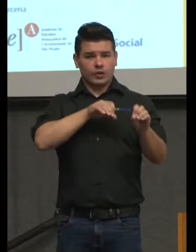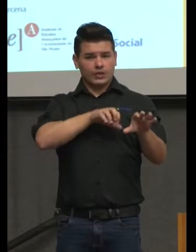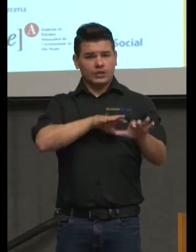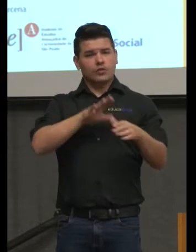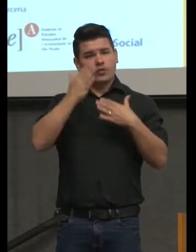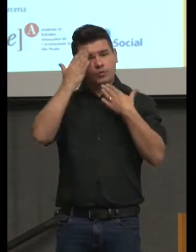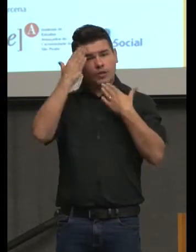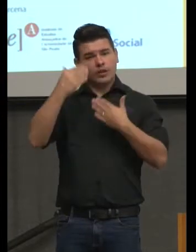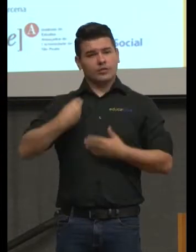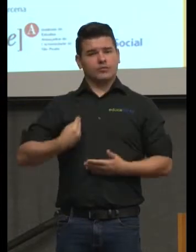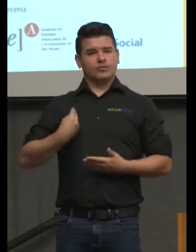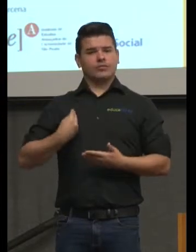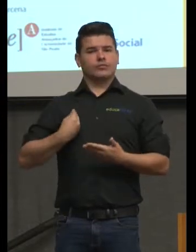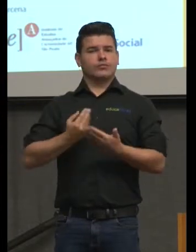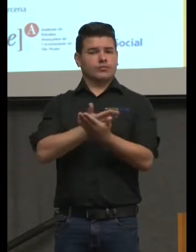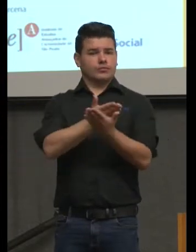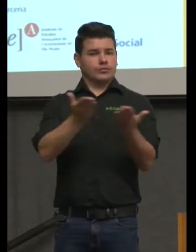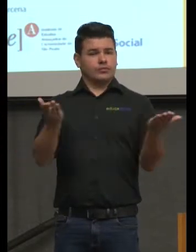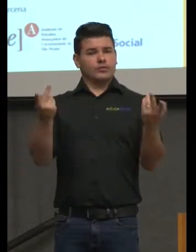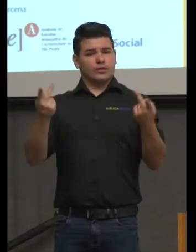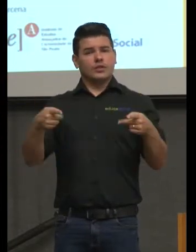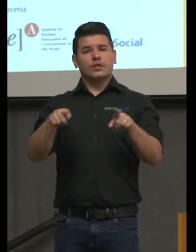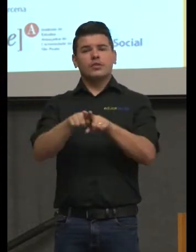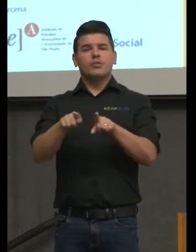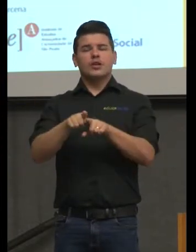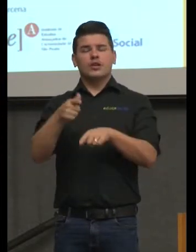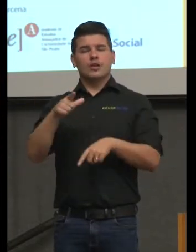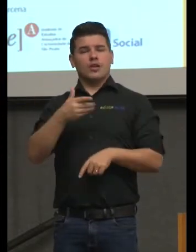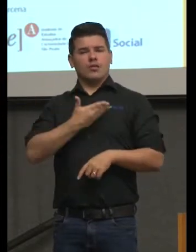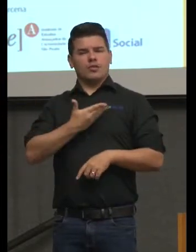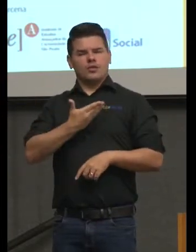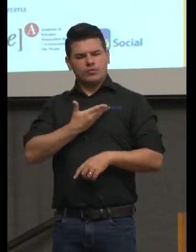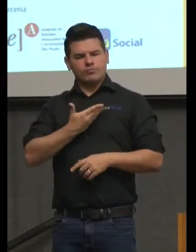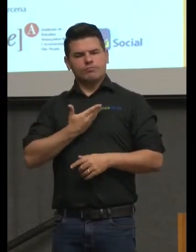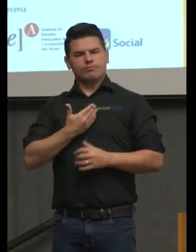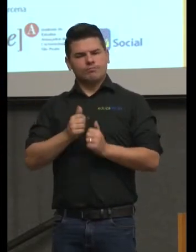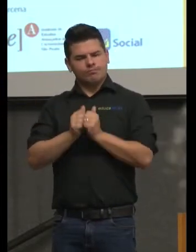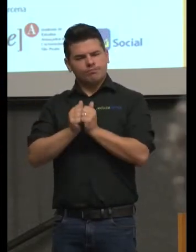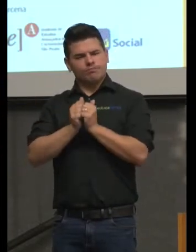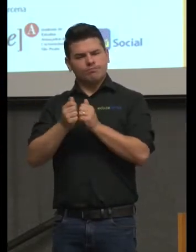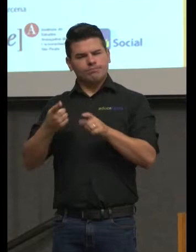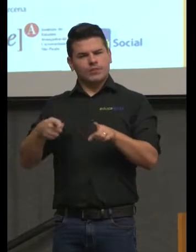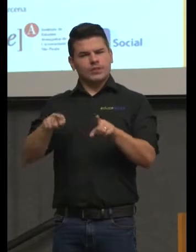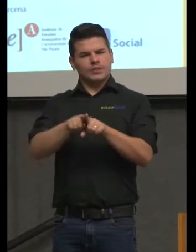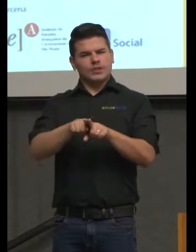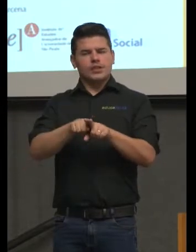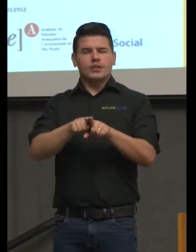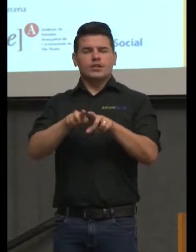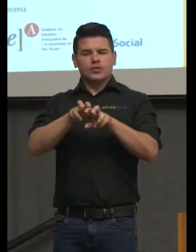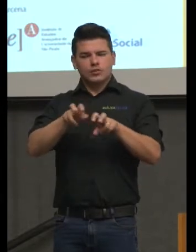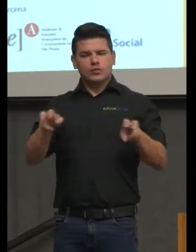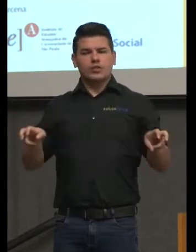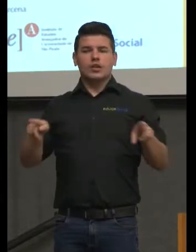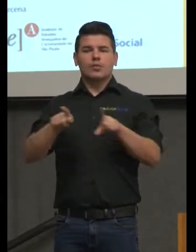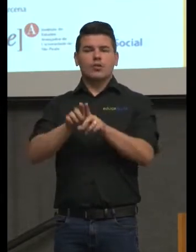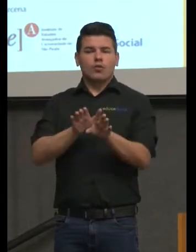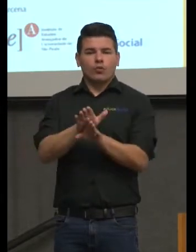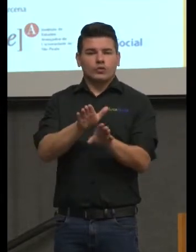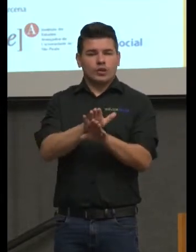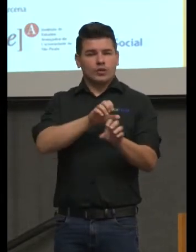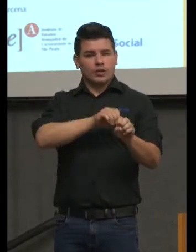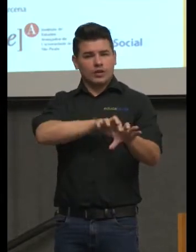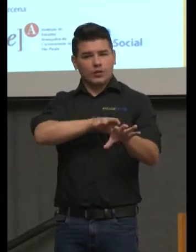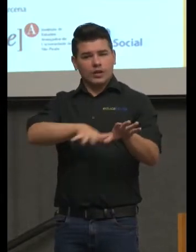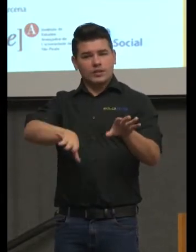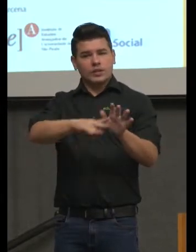do nosso parceiro, colega, amigo, e membro do Conselho Consultivo da